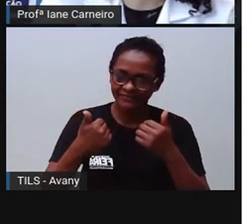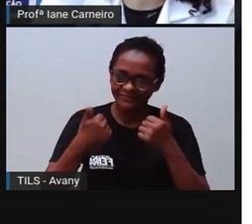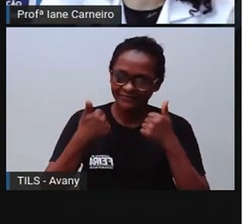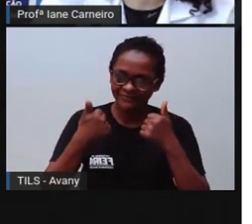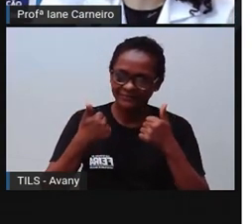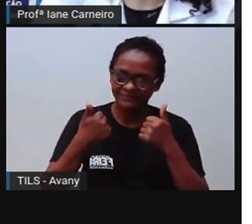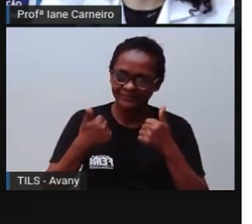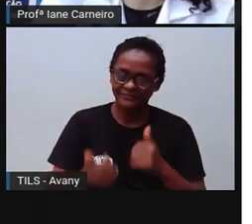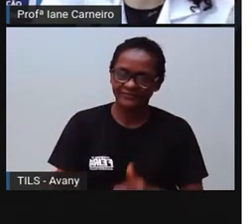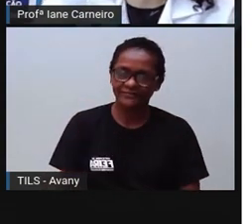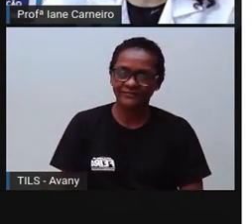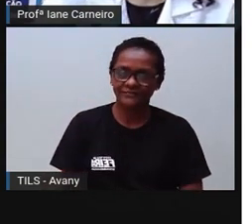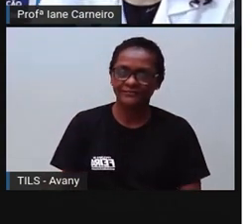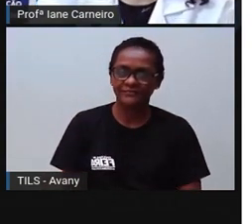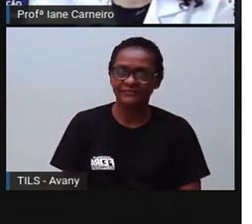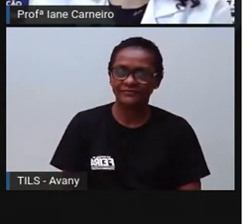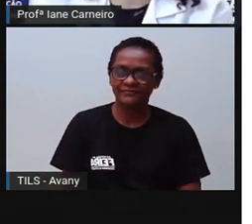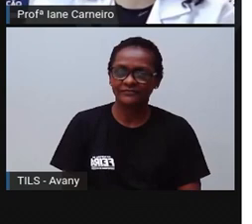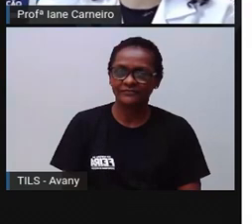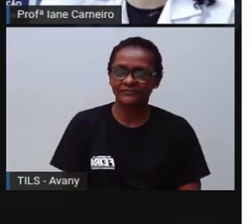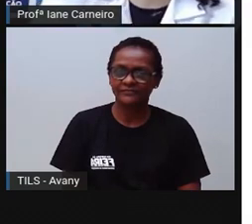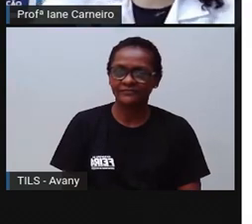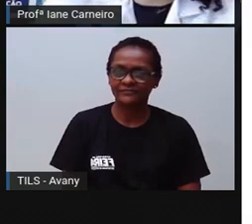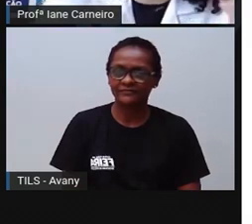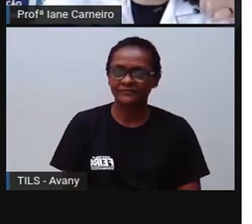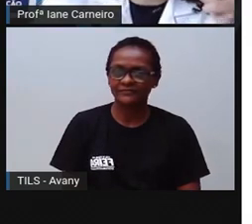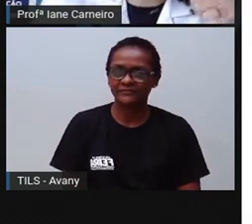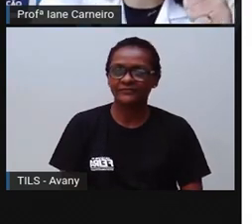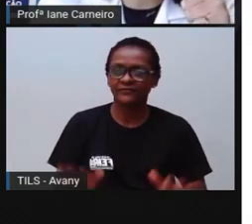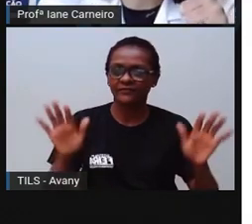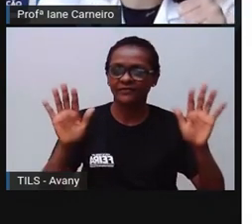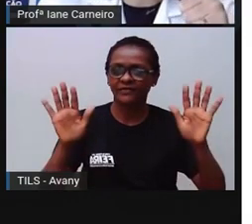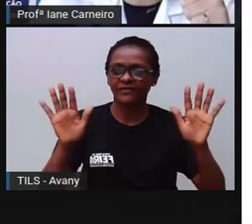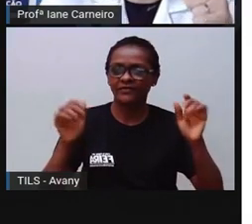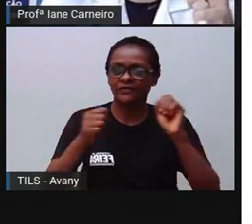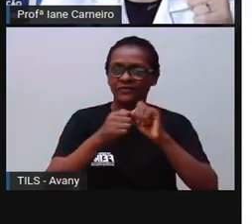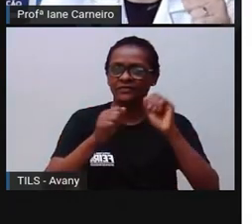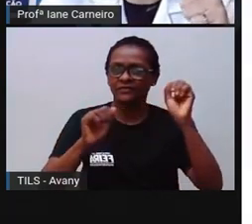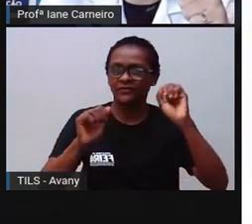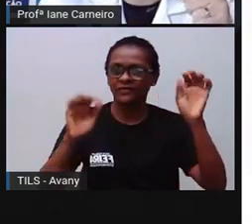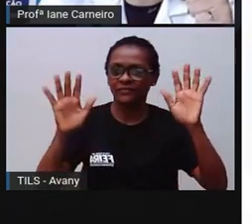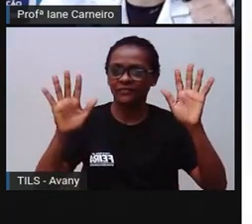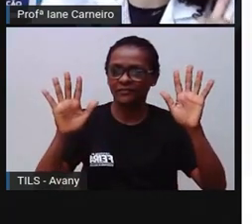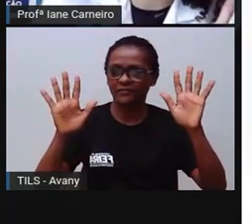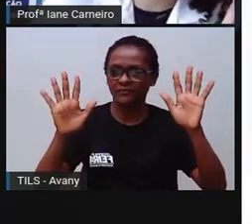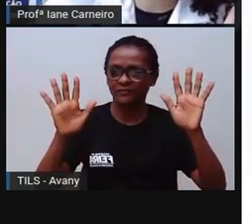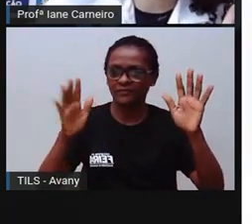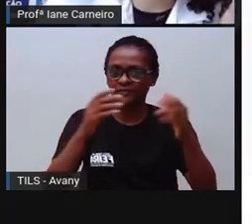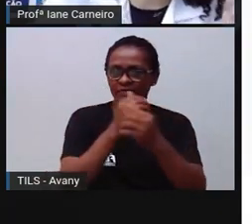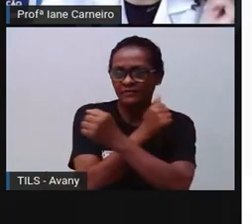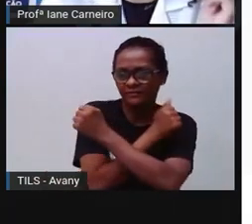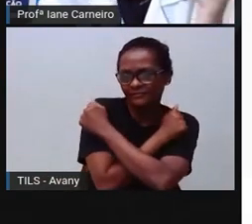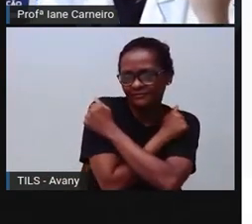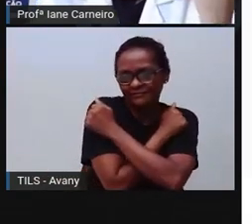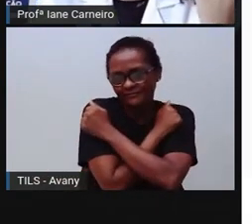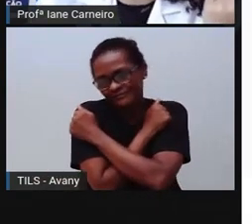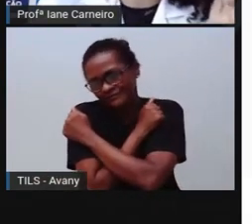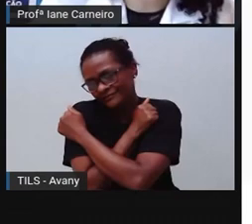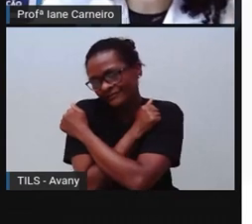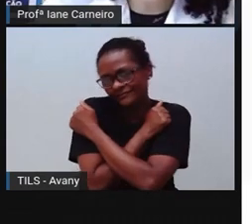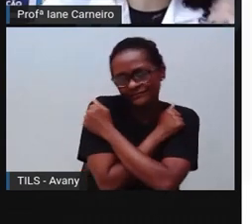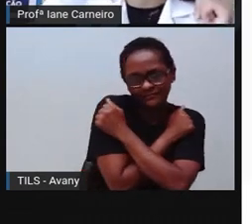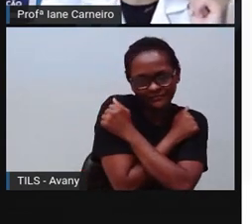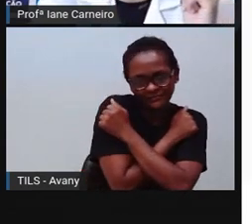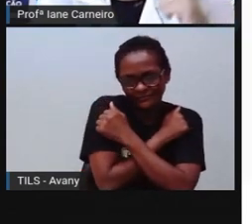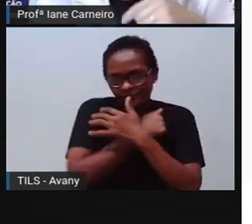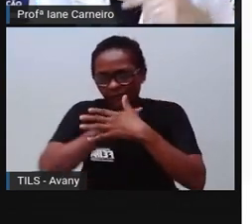certo? Então, ó, o que podemos fazer, então, com nossas mãos? Olha só. A gente pode abraçar, a gente pode